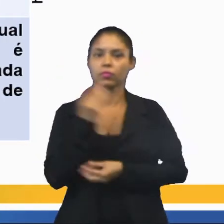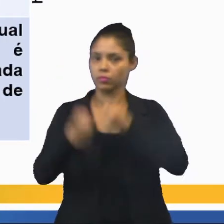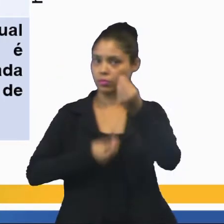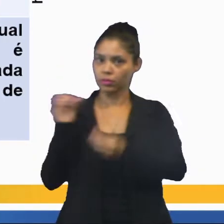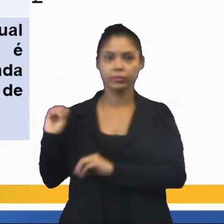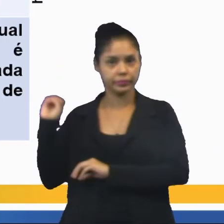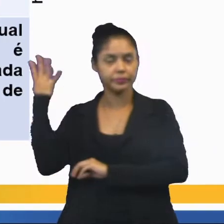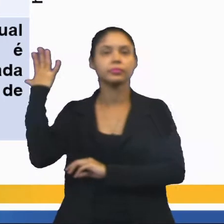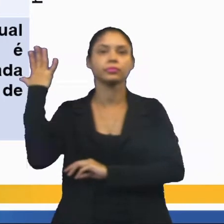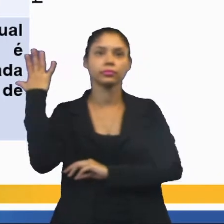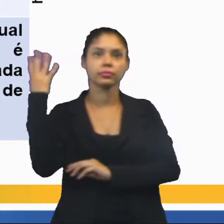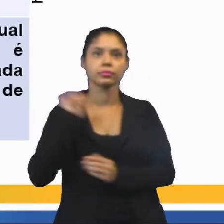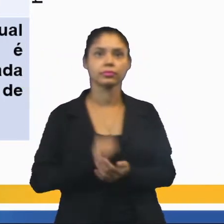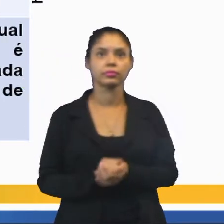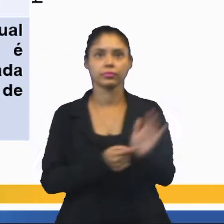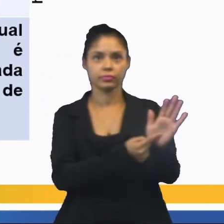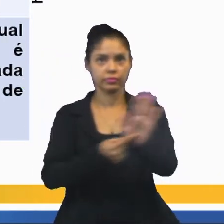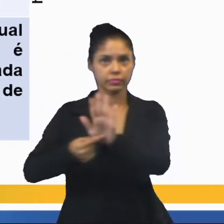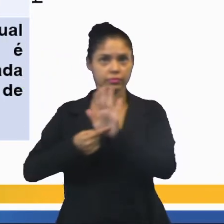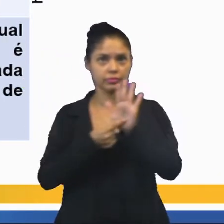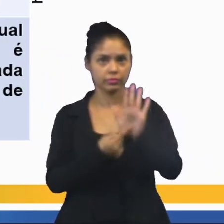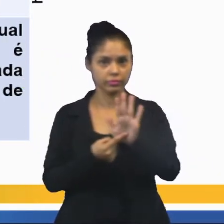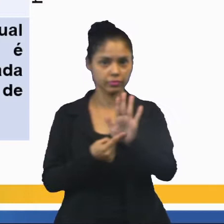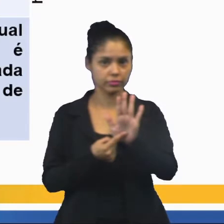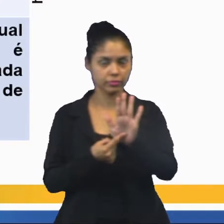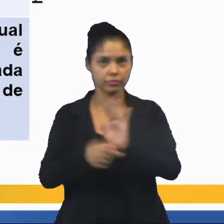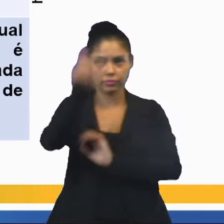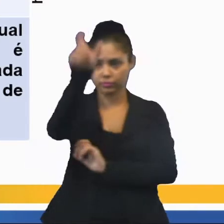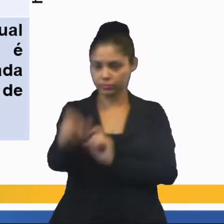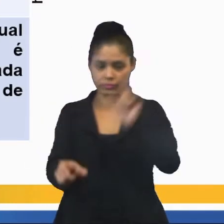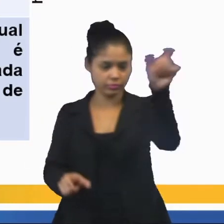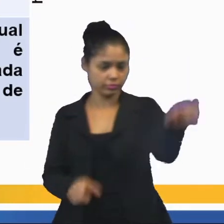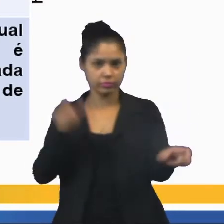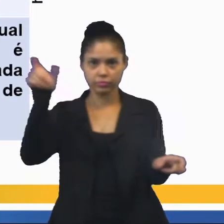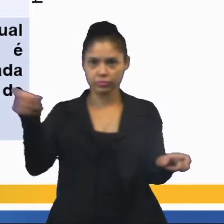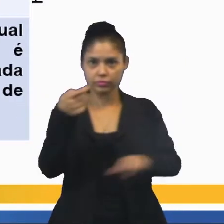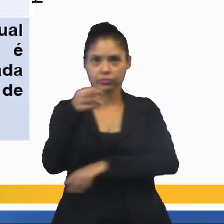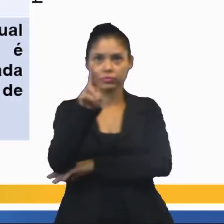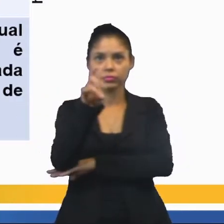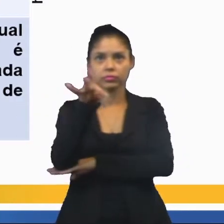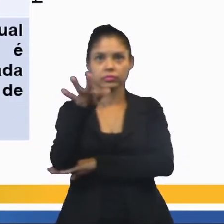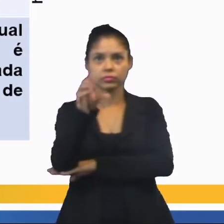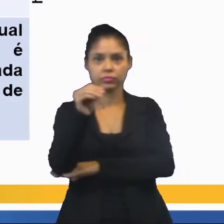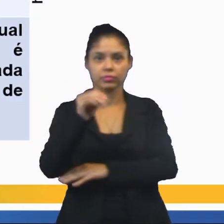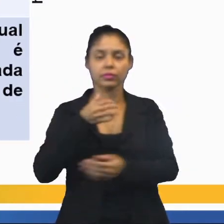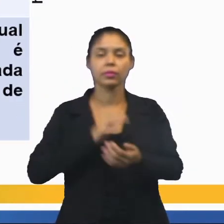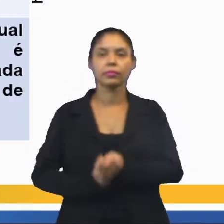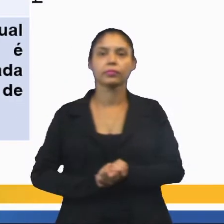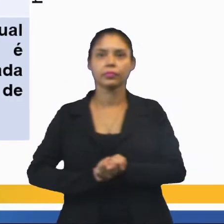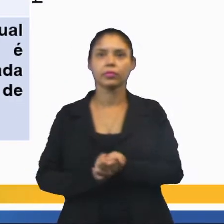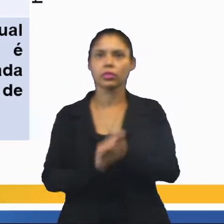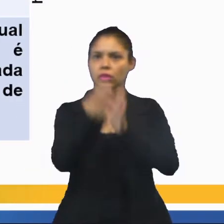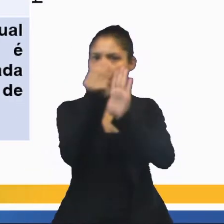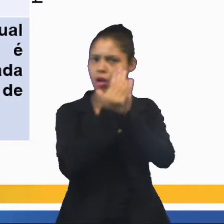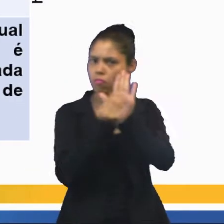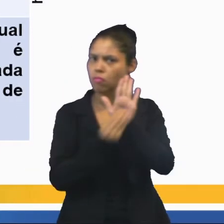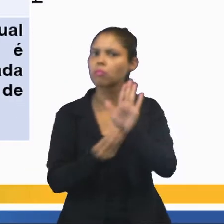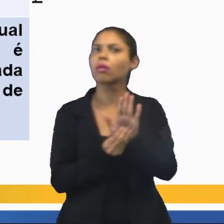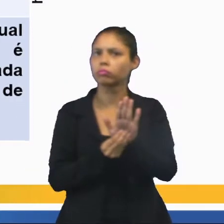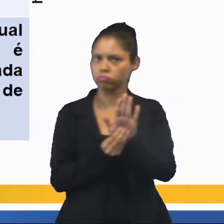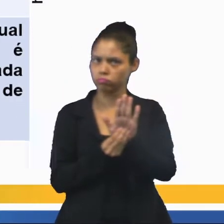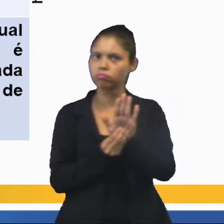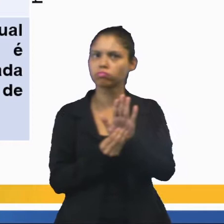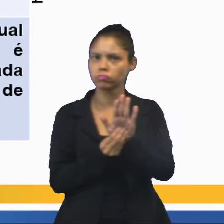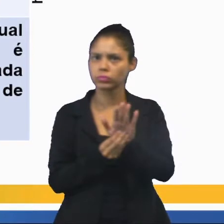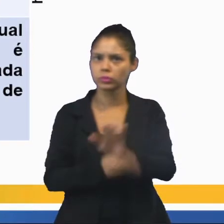comemora acontecimentos, destacam personalidades, fatos daquela religião,